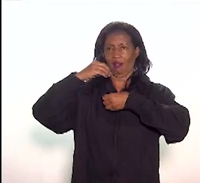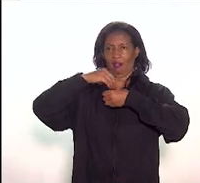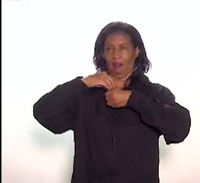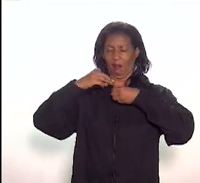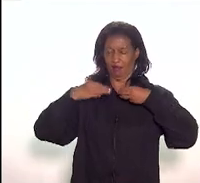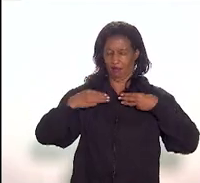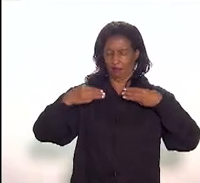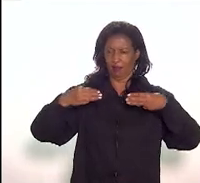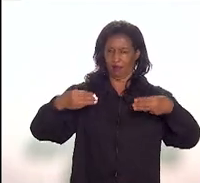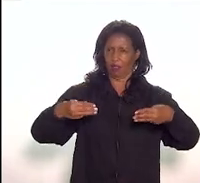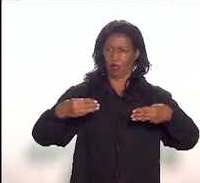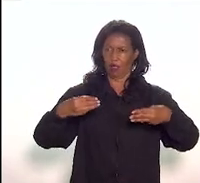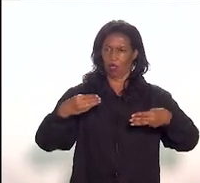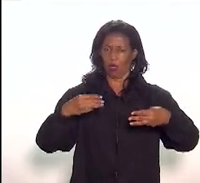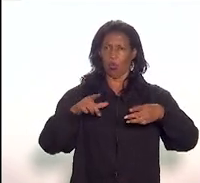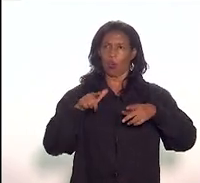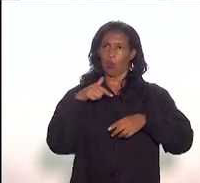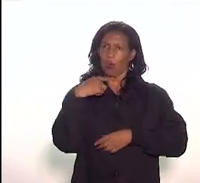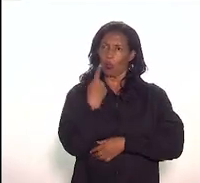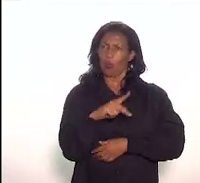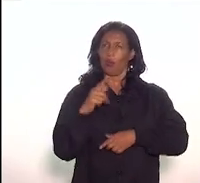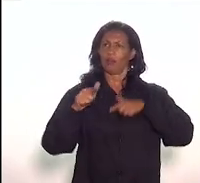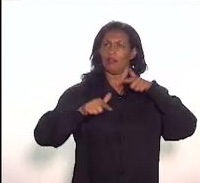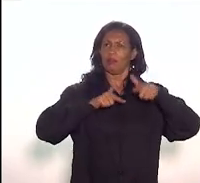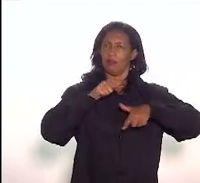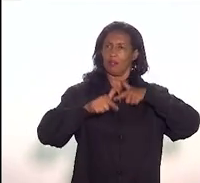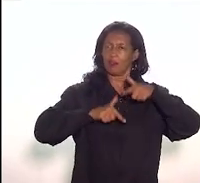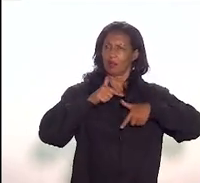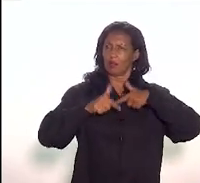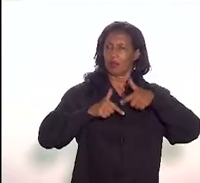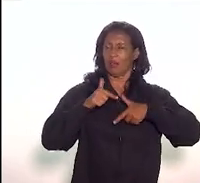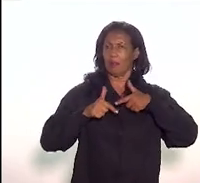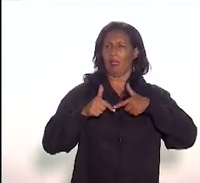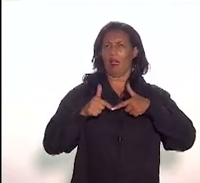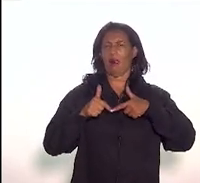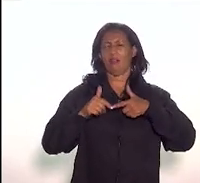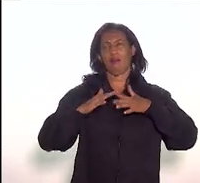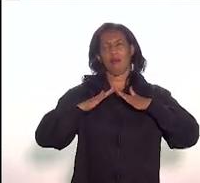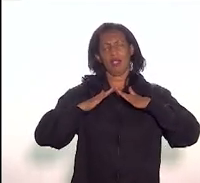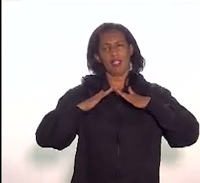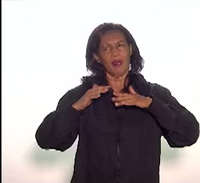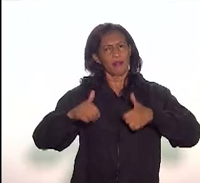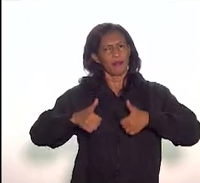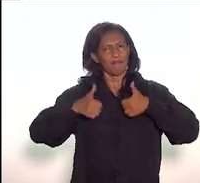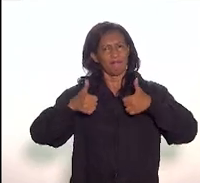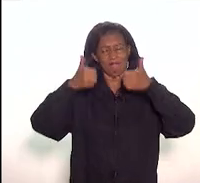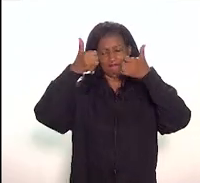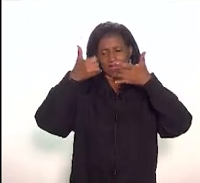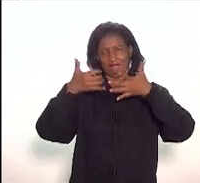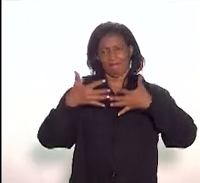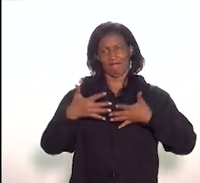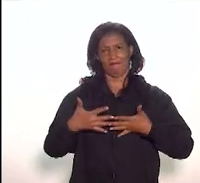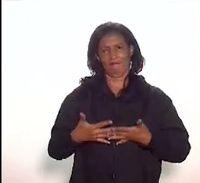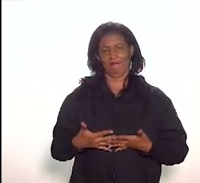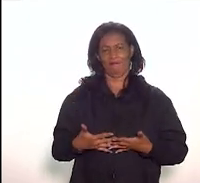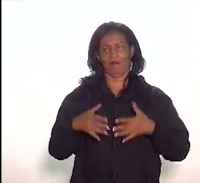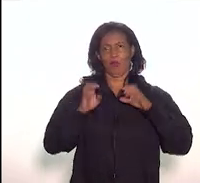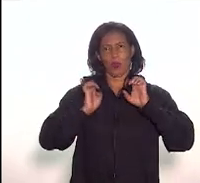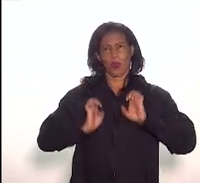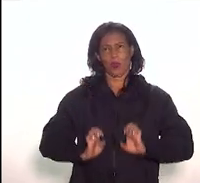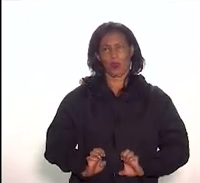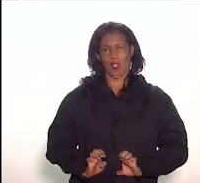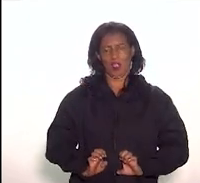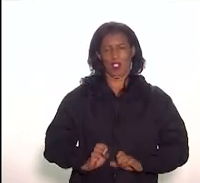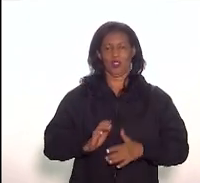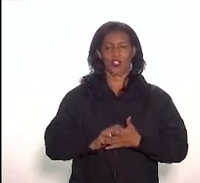o nosso trabalho é um trabalho sempre desenvolvido de forma multidisciplinar. De acordo com a Lei 11.904, que aqui já foi